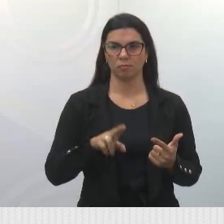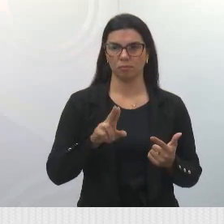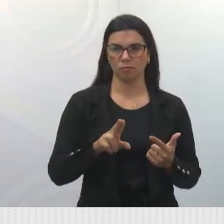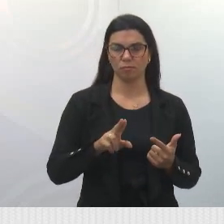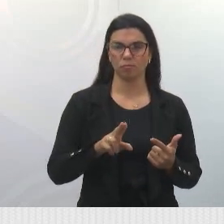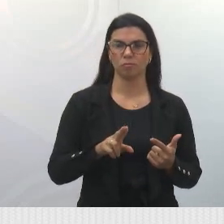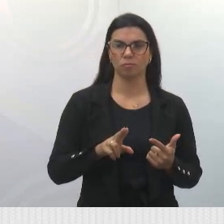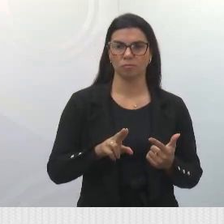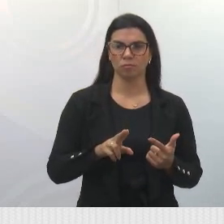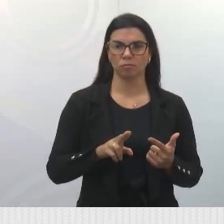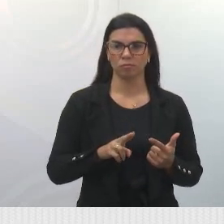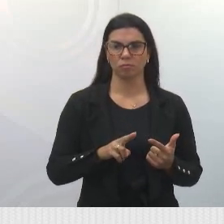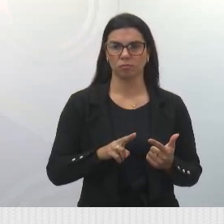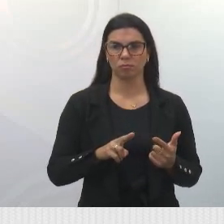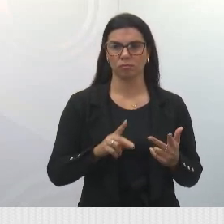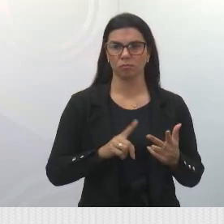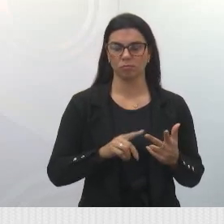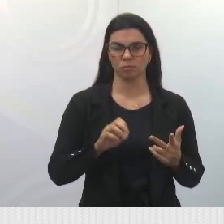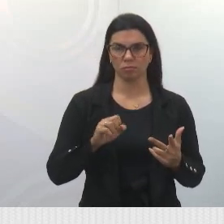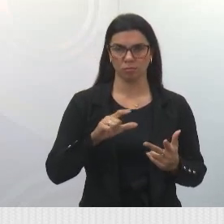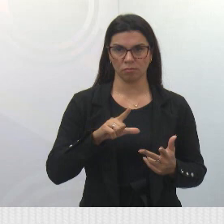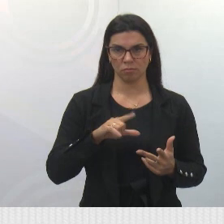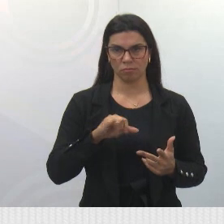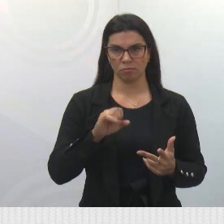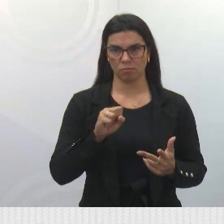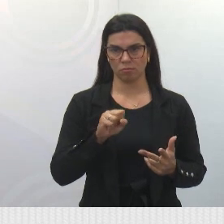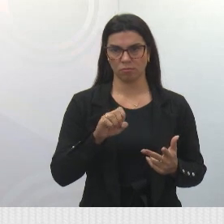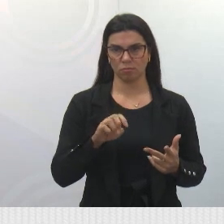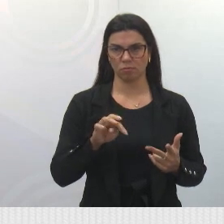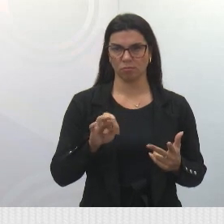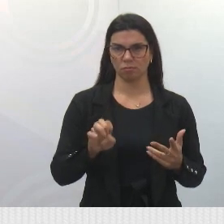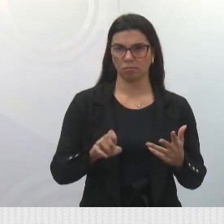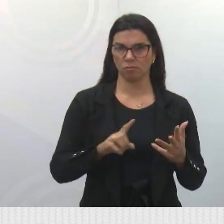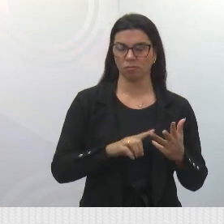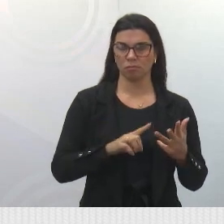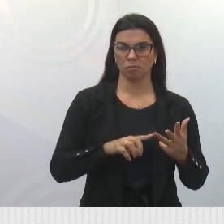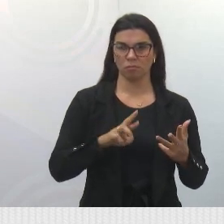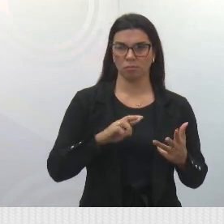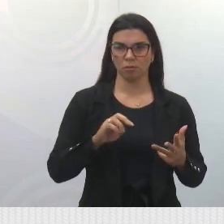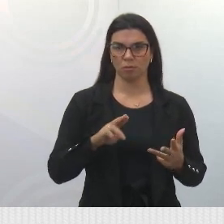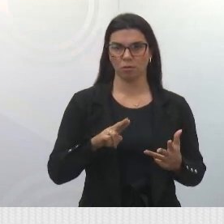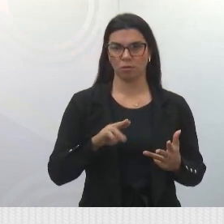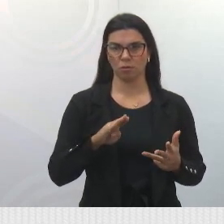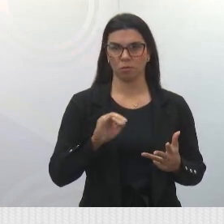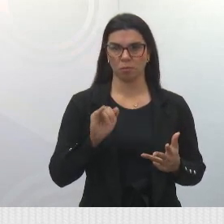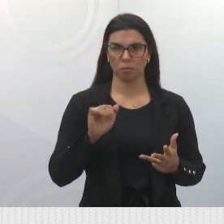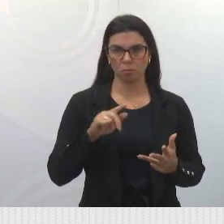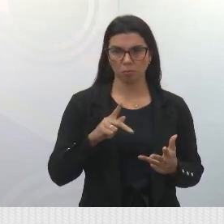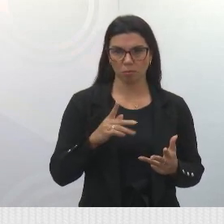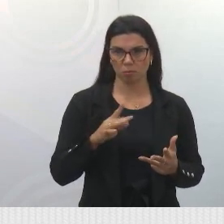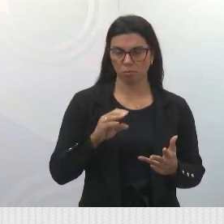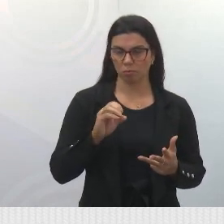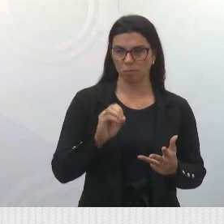provedora atualmente, a dona Elisete e o Rubinho. Então, ocorreu